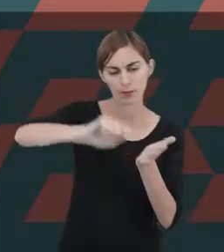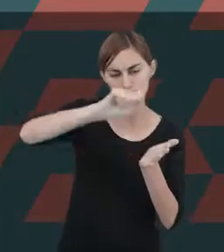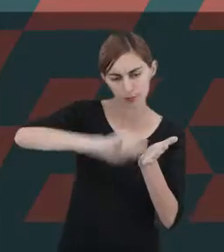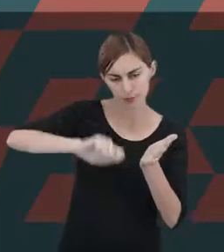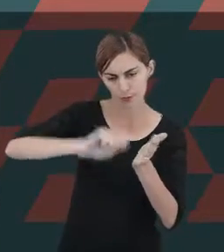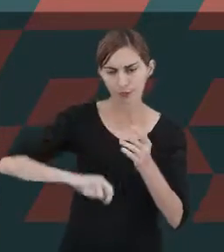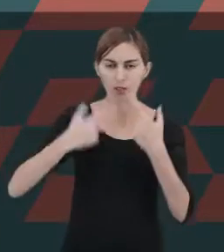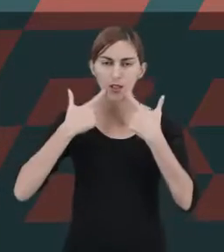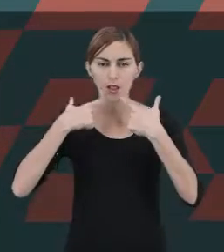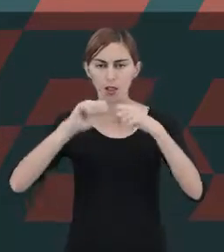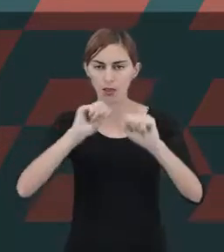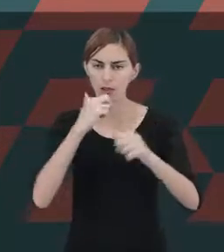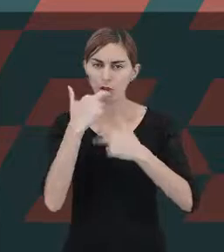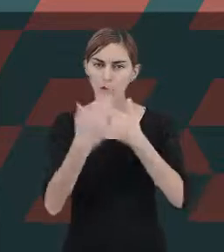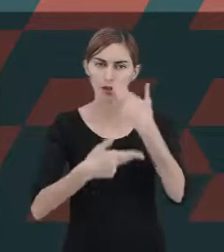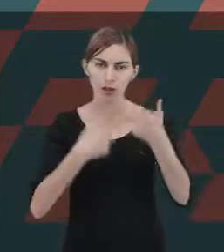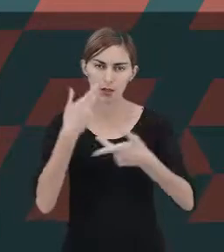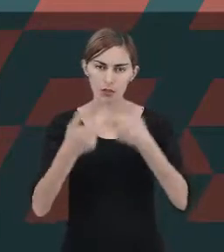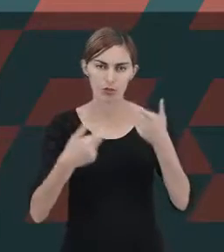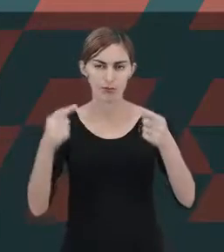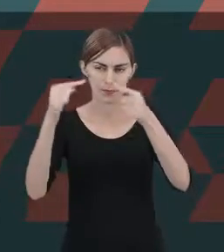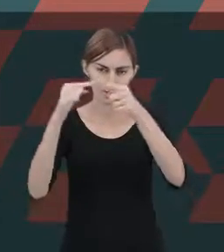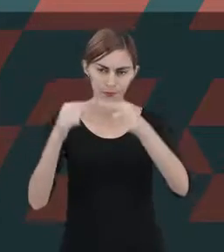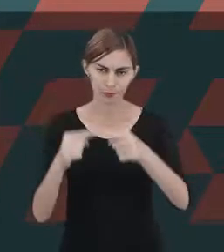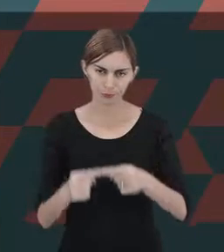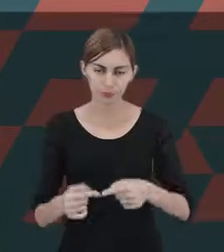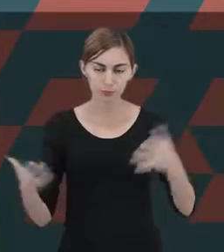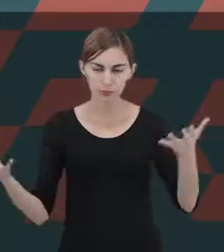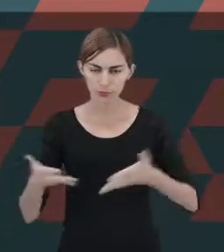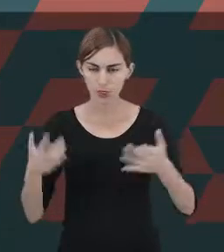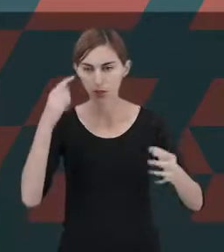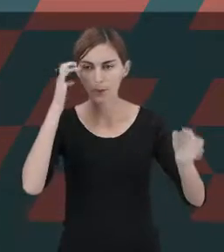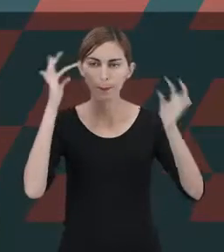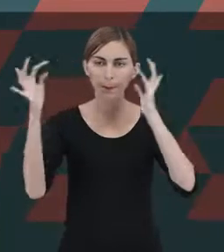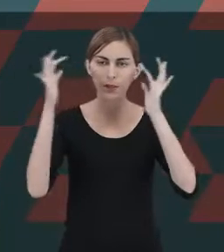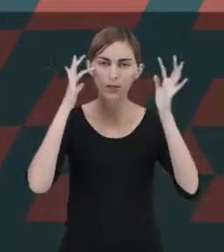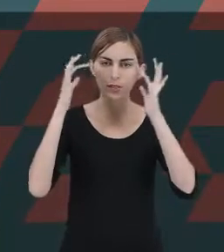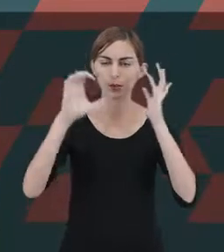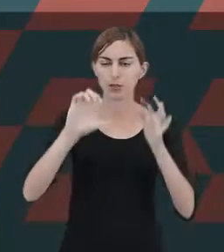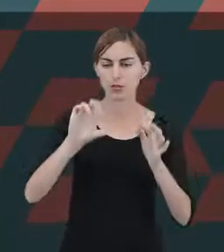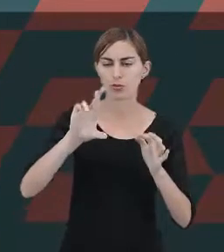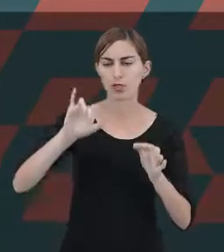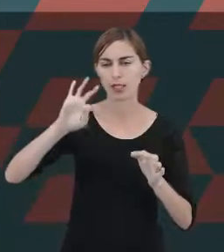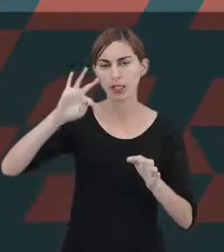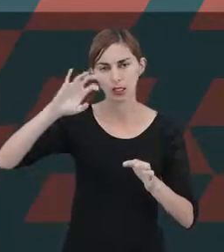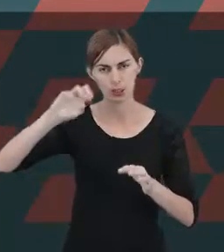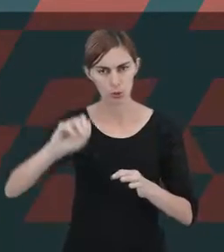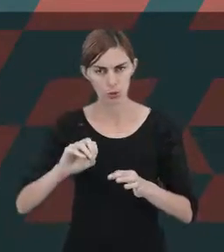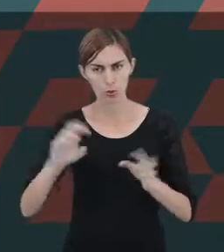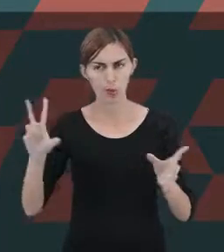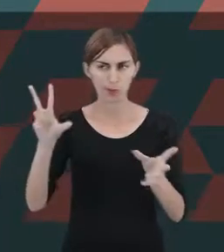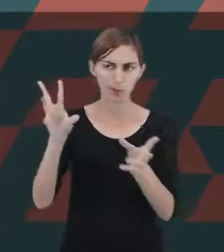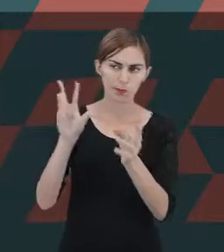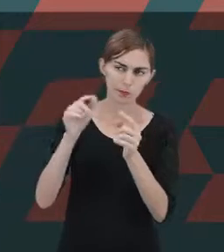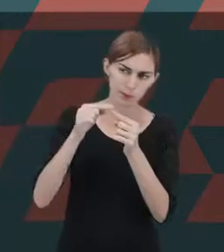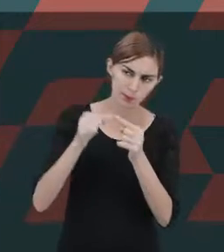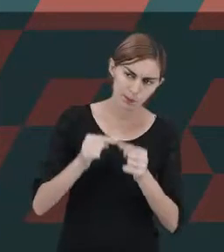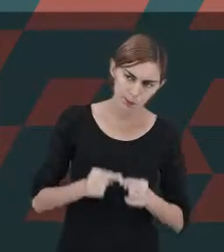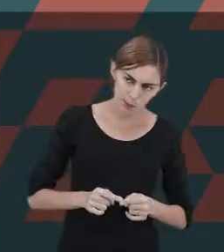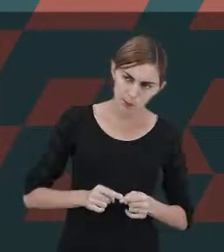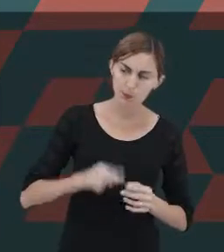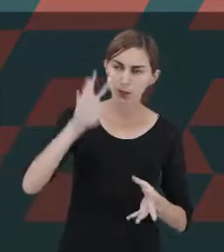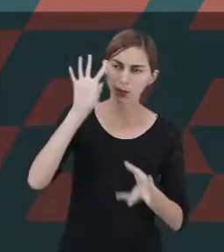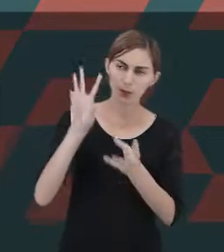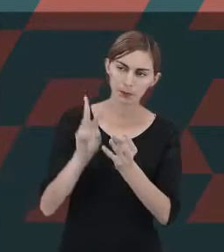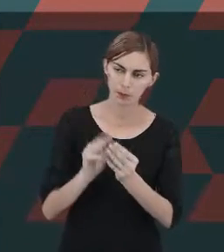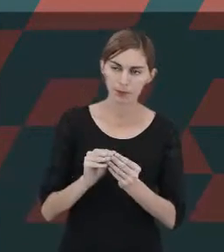de linguagem atrelados agora ao pensamento crítico e associações necessárias para o seu